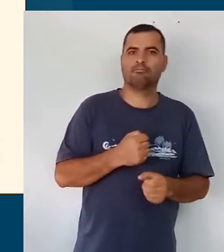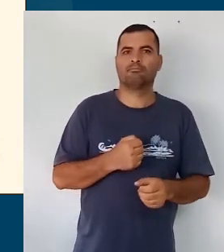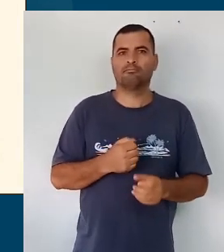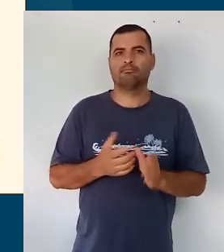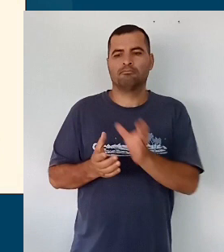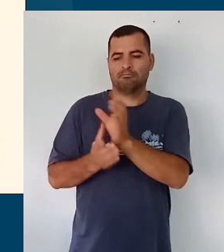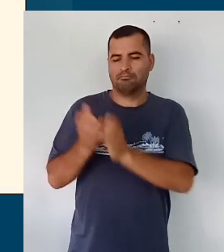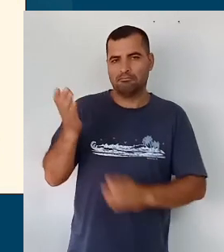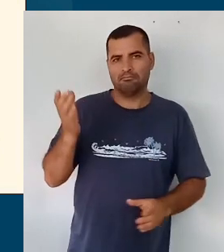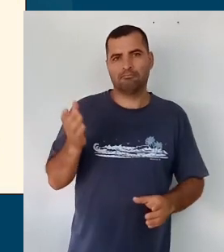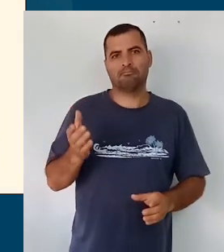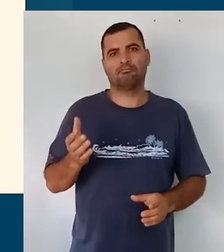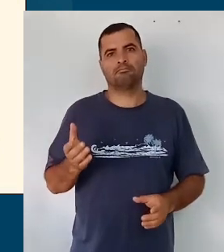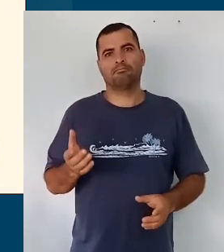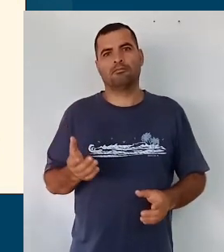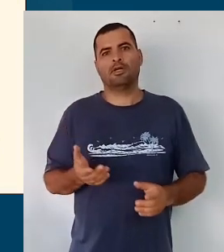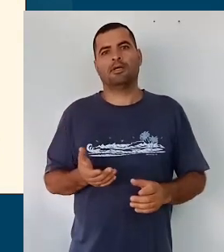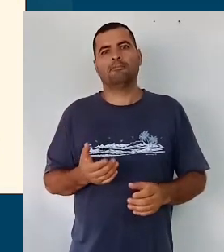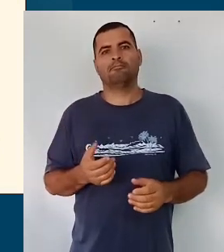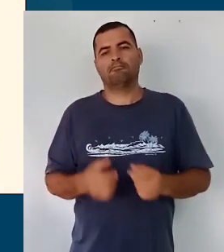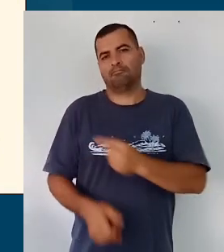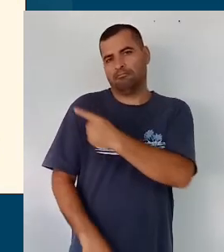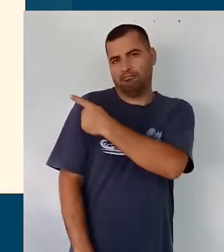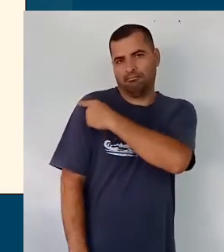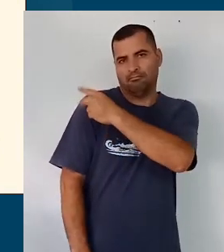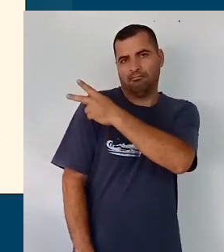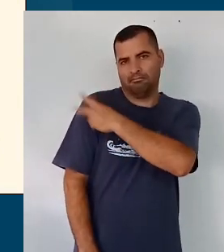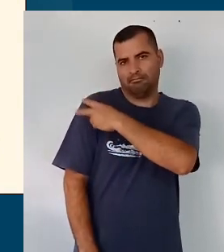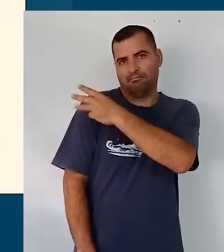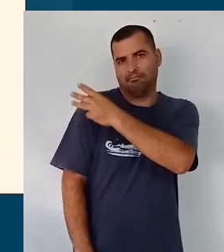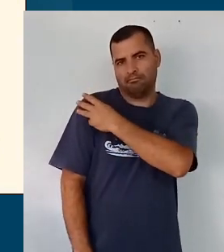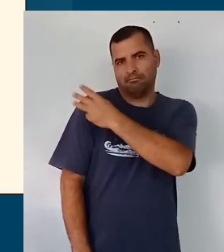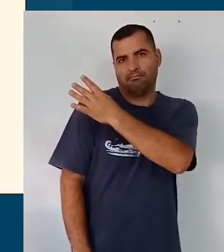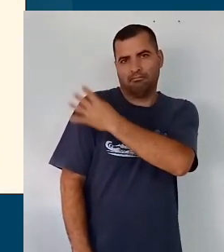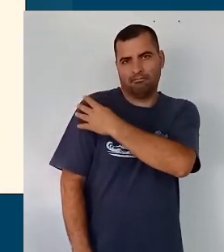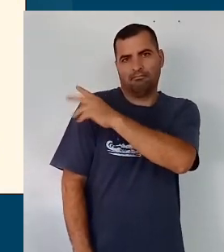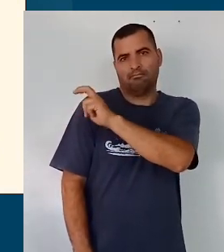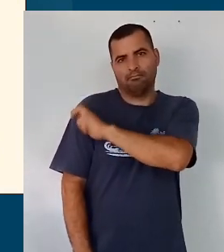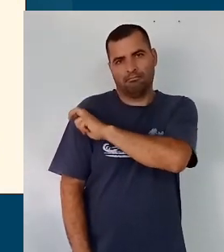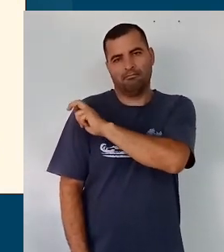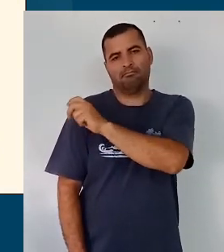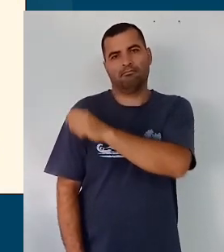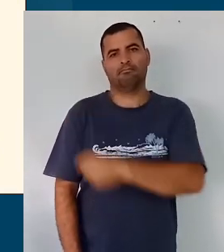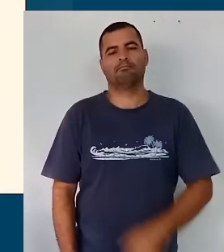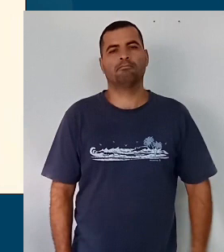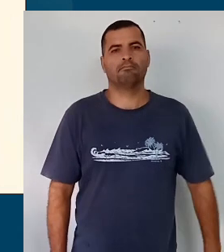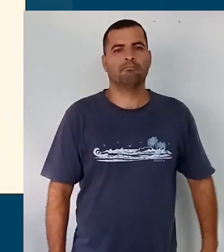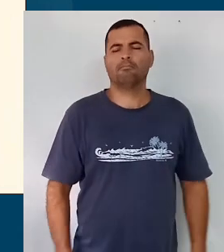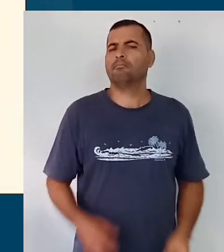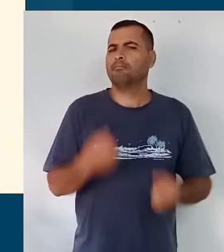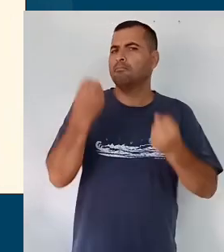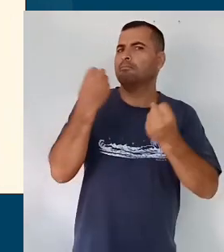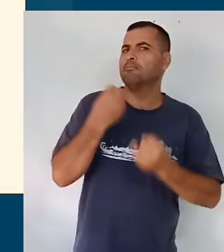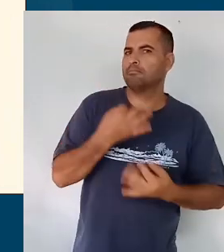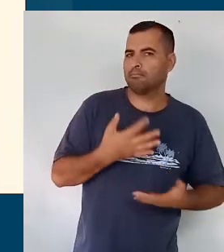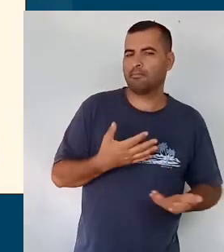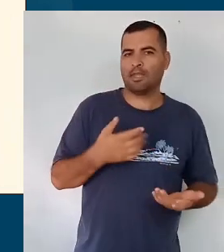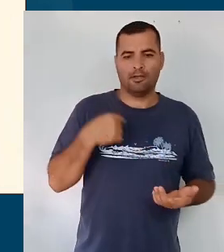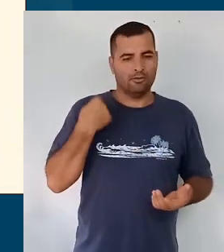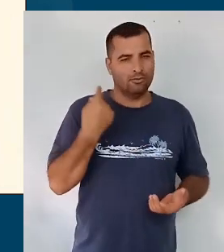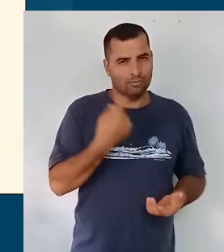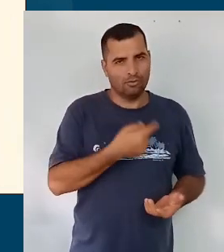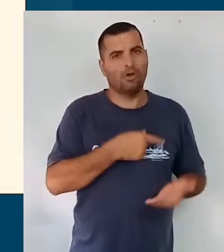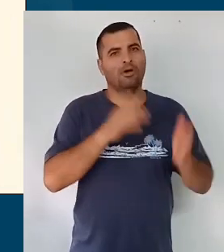na medida em que a gente vai trazendo essas elaborações, uma questão que nós